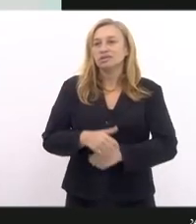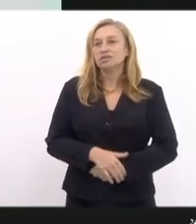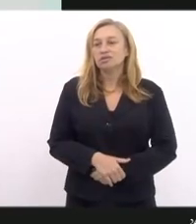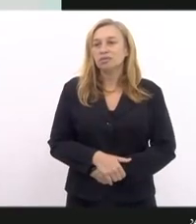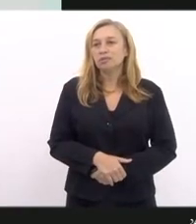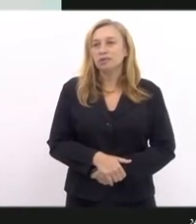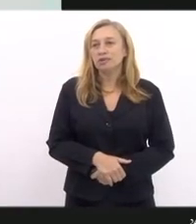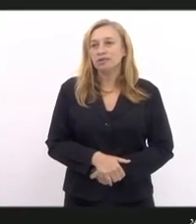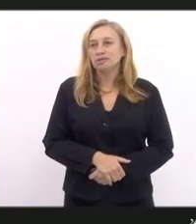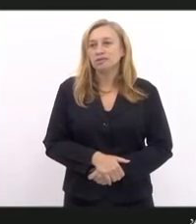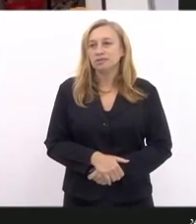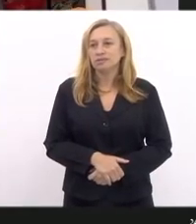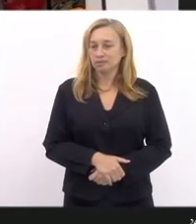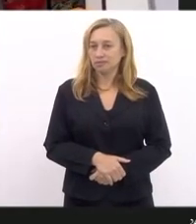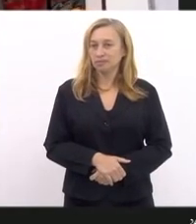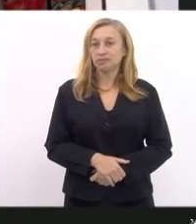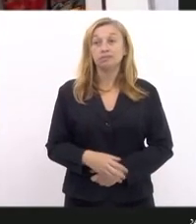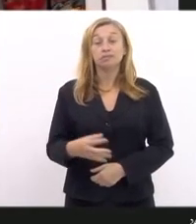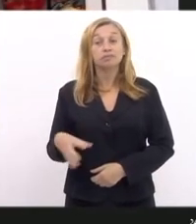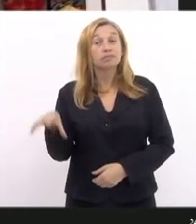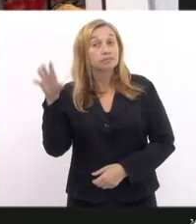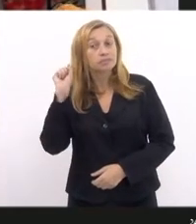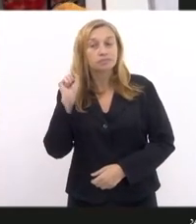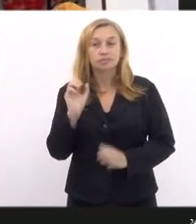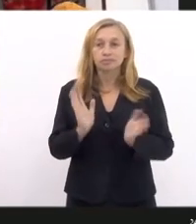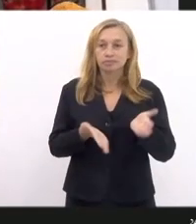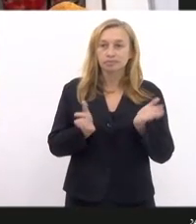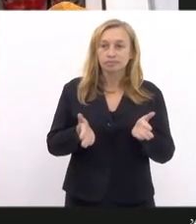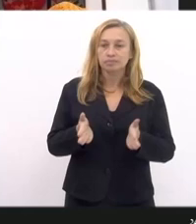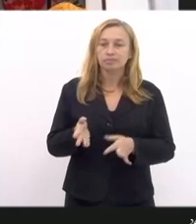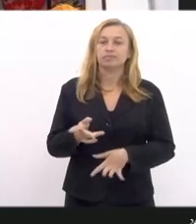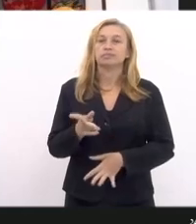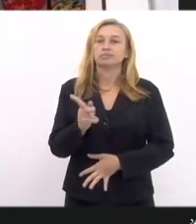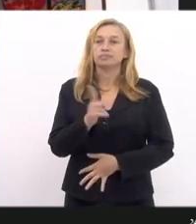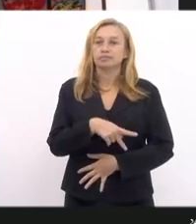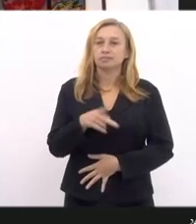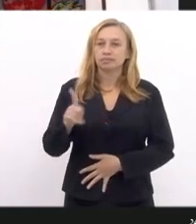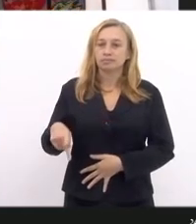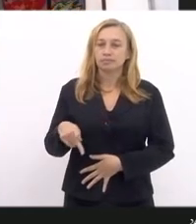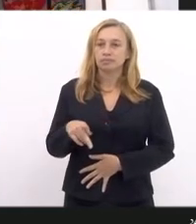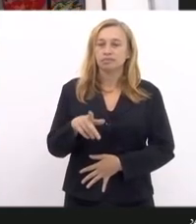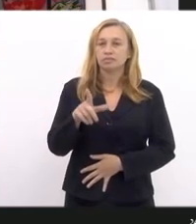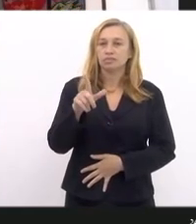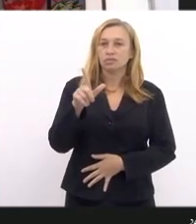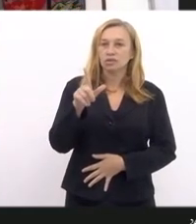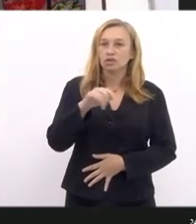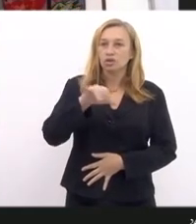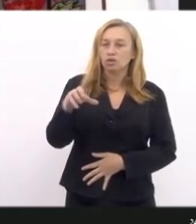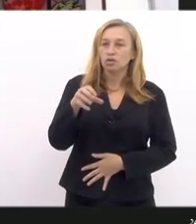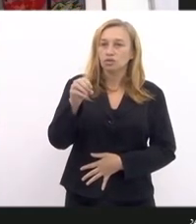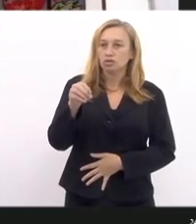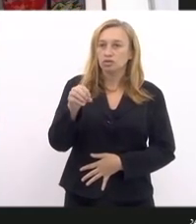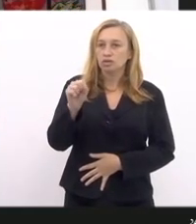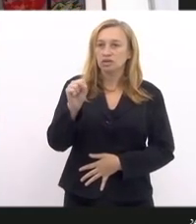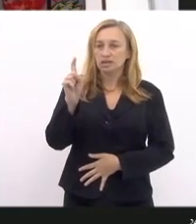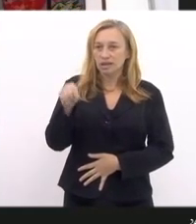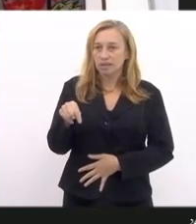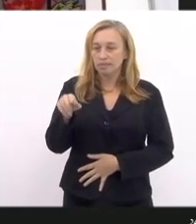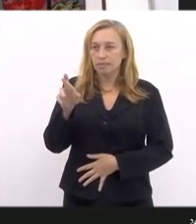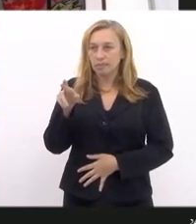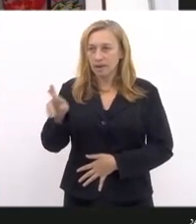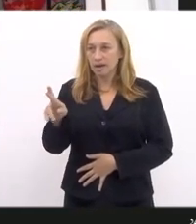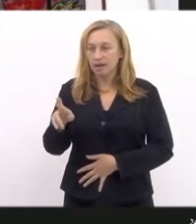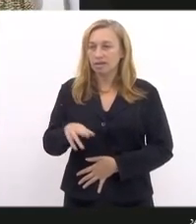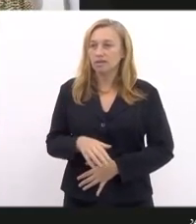necessário. Nós vamos ouvir o professor Josemar, também o Luiz Oliveira. O professor